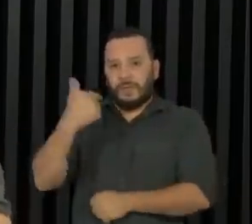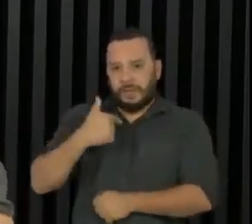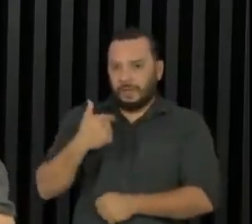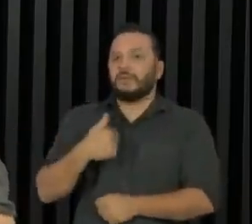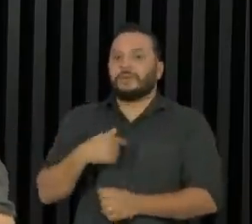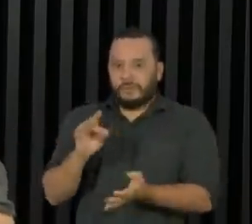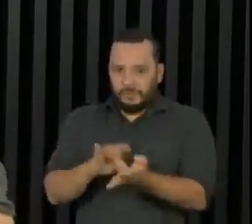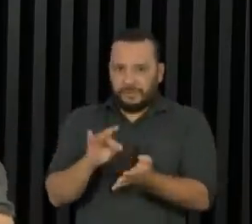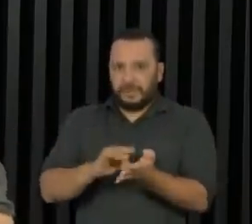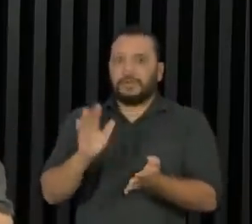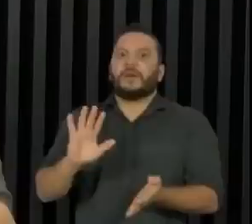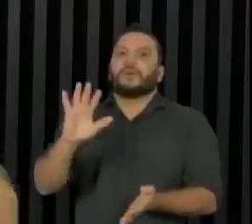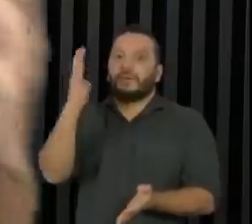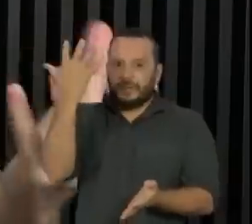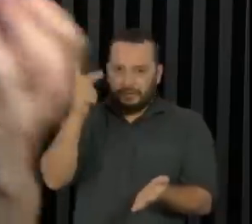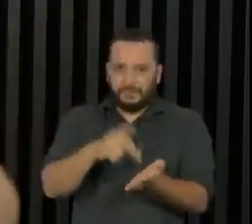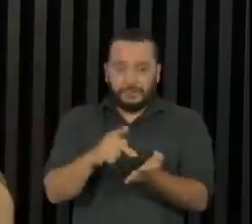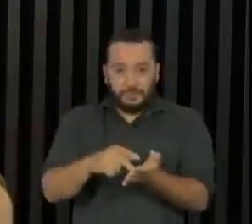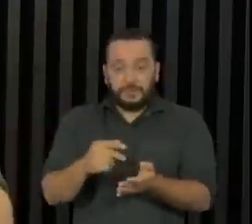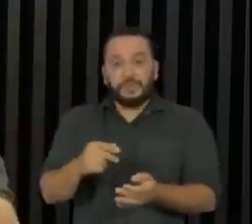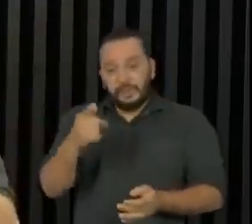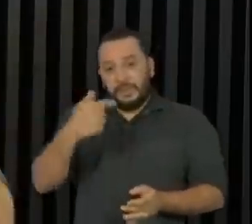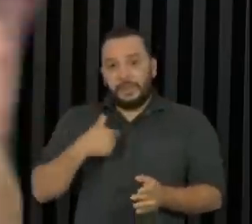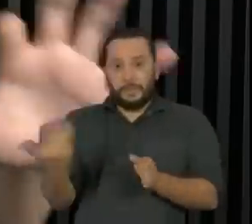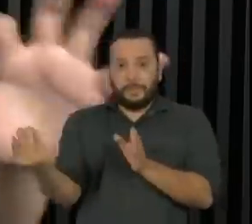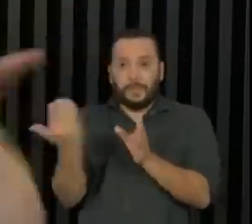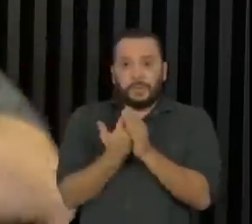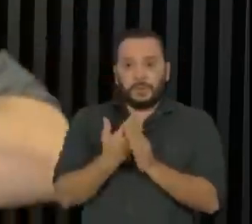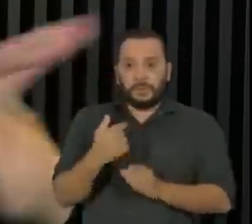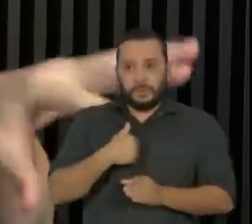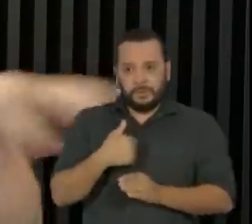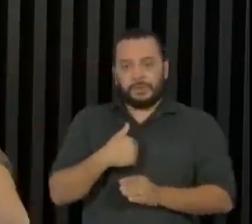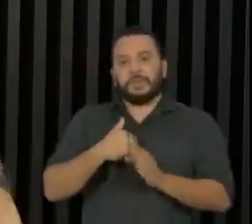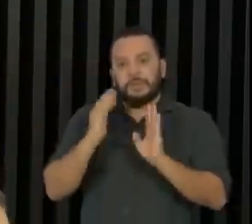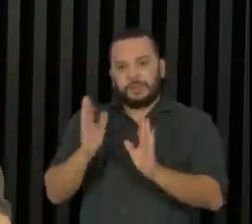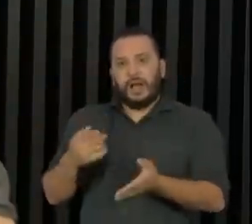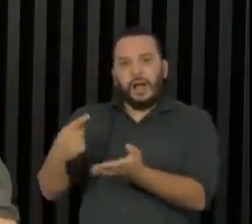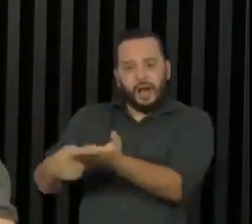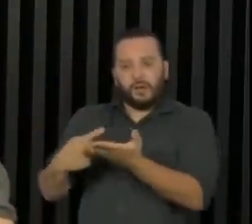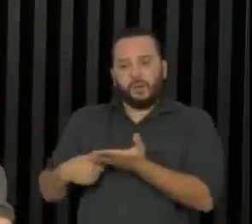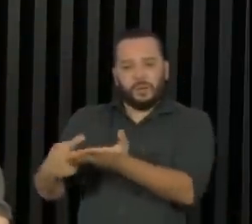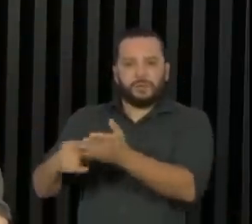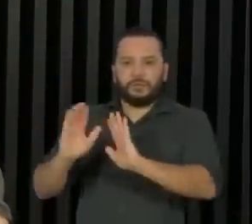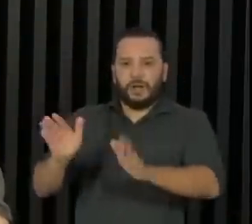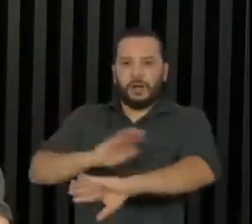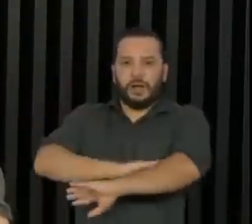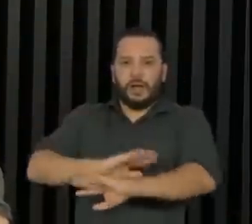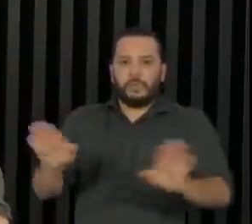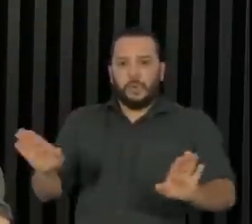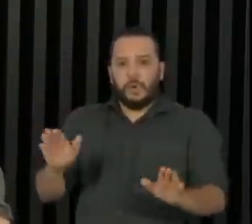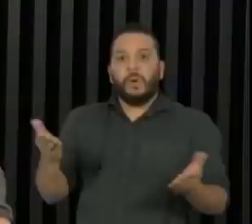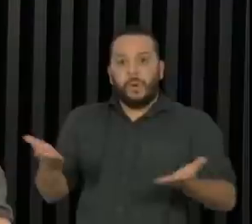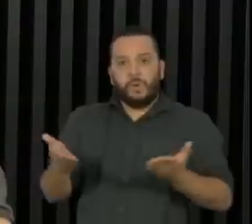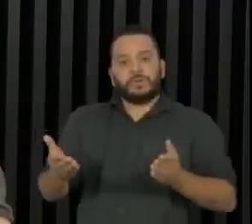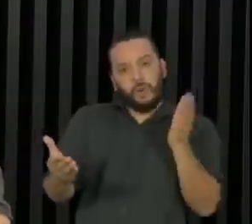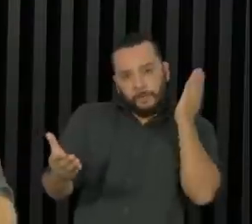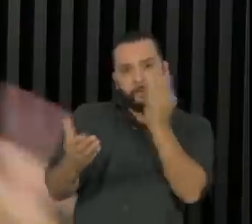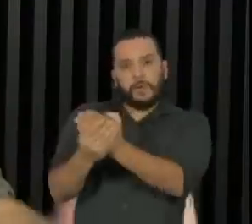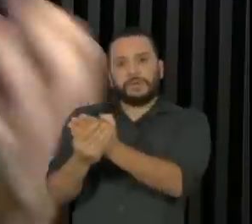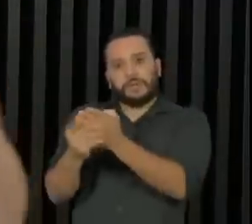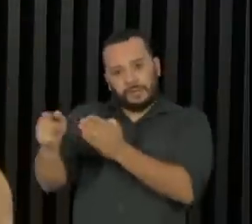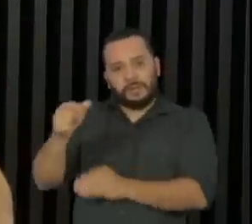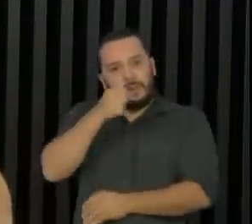exatamente isso que aconteceu. O processo dele contra mim já foi acordado e finalizado e hoje eu estou processando o Silas